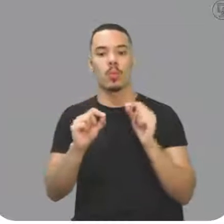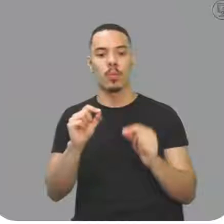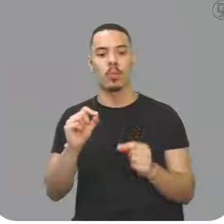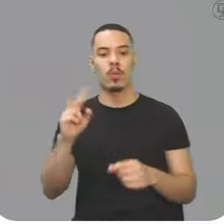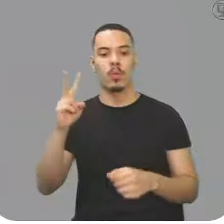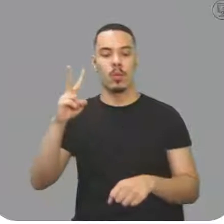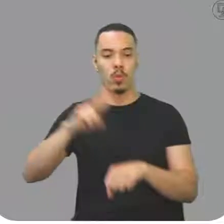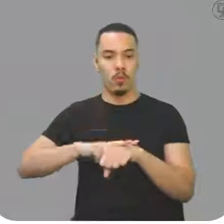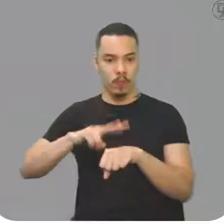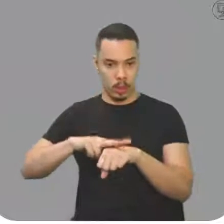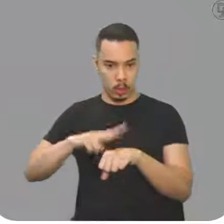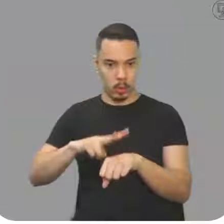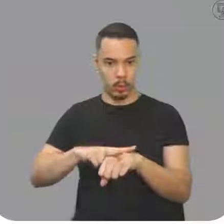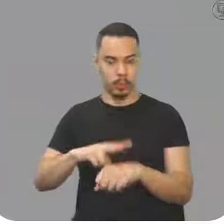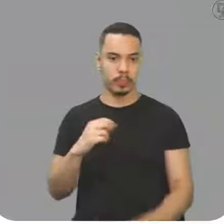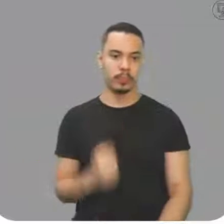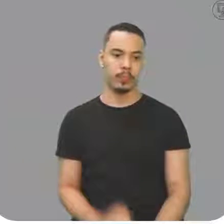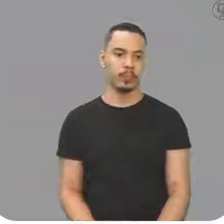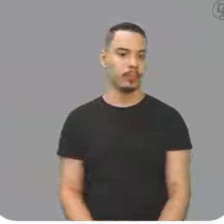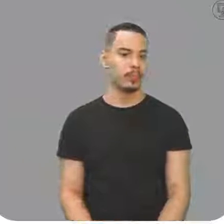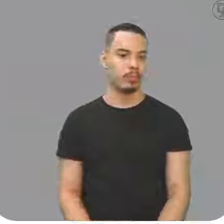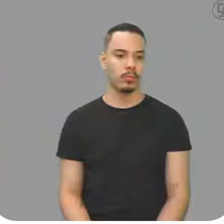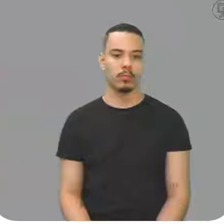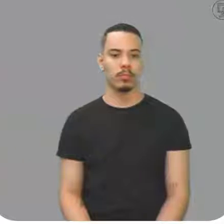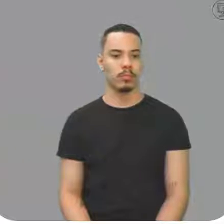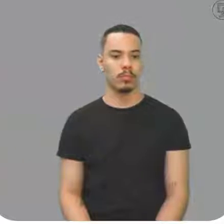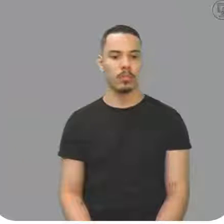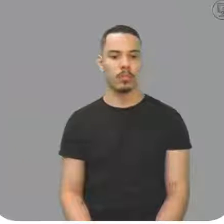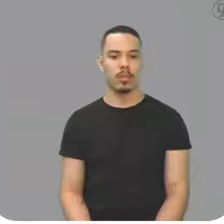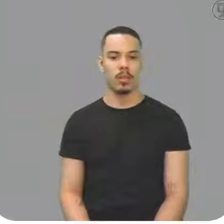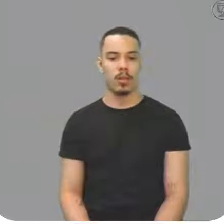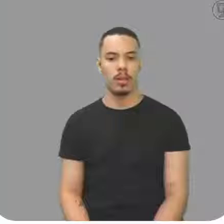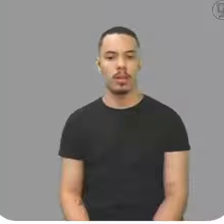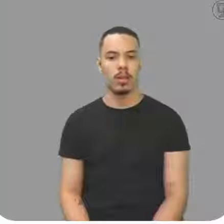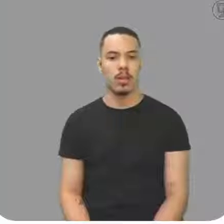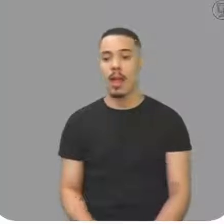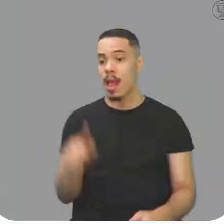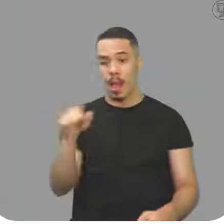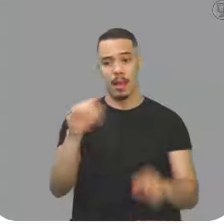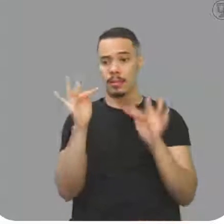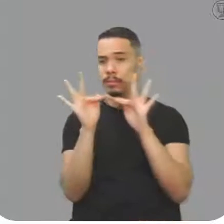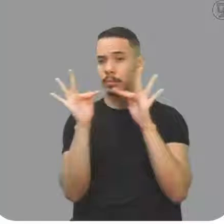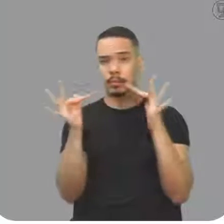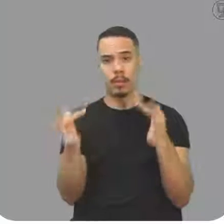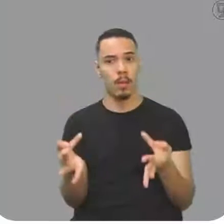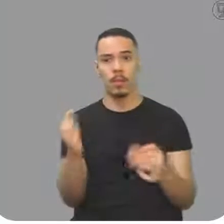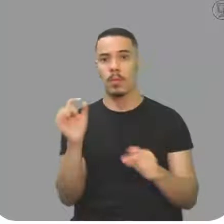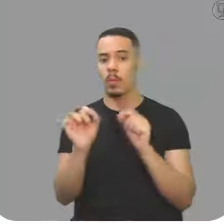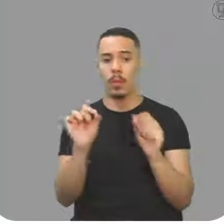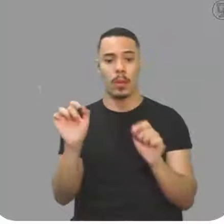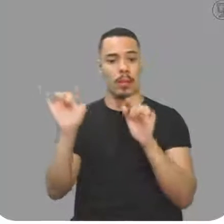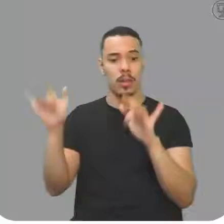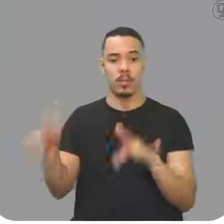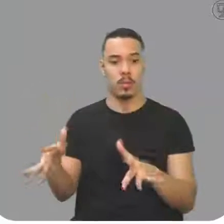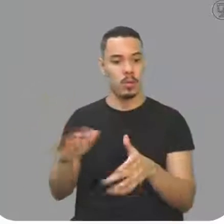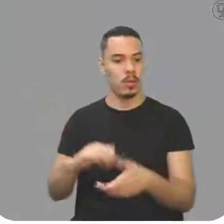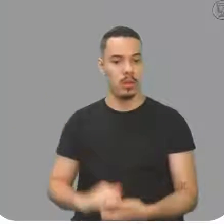duvido, né? O resto, olha aí, ó. É o que transbordou.